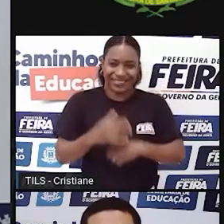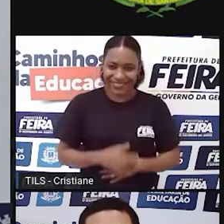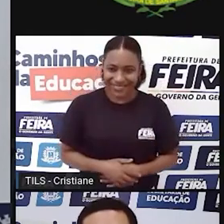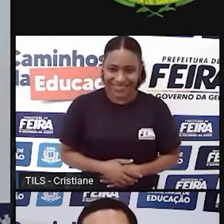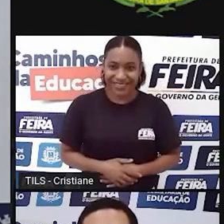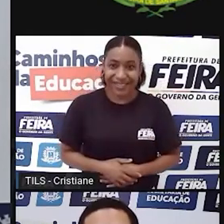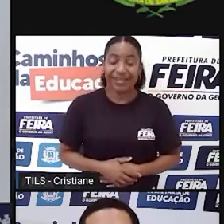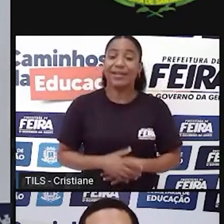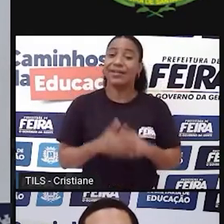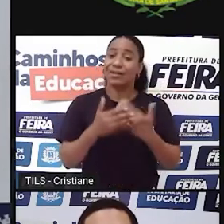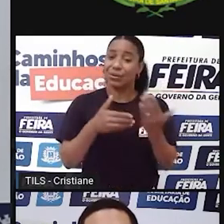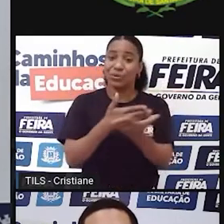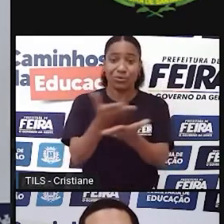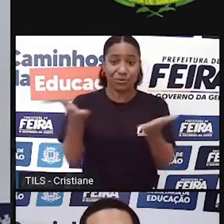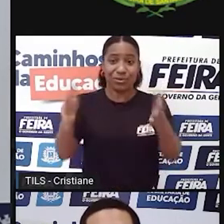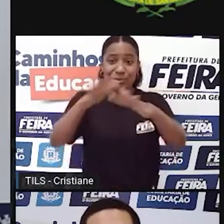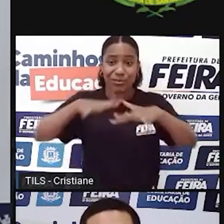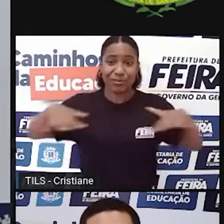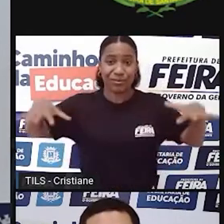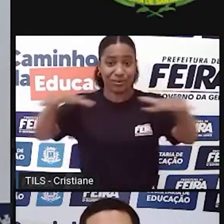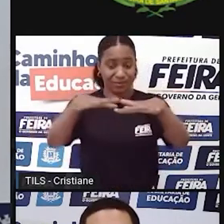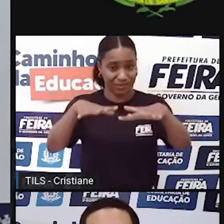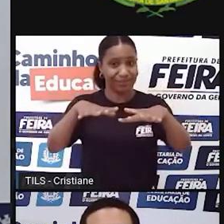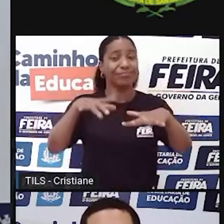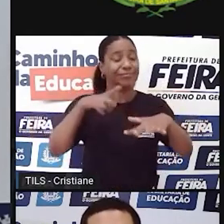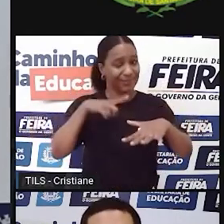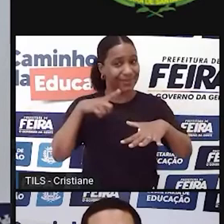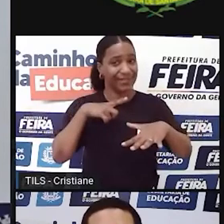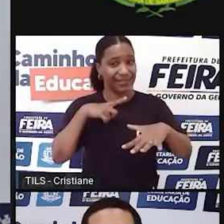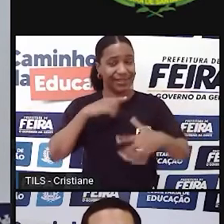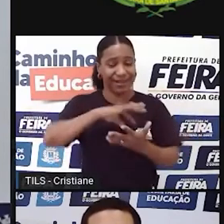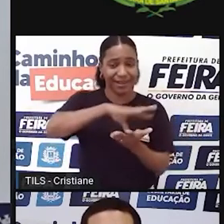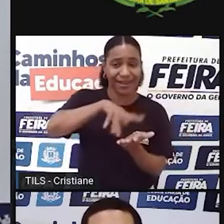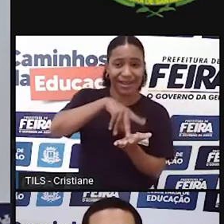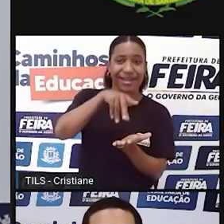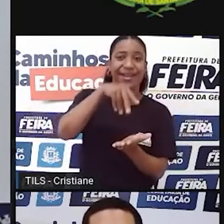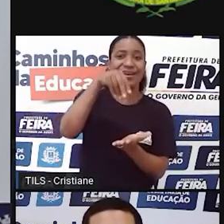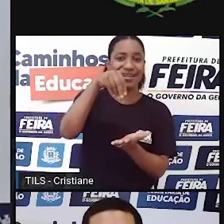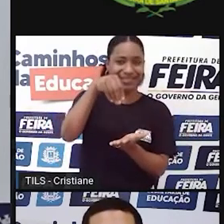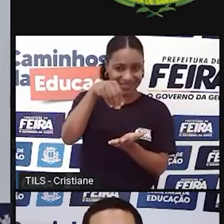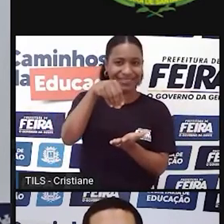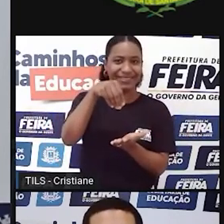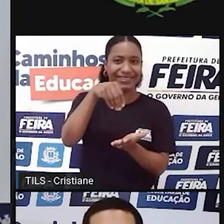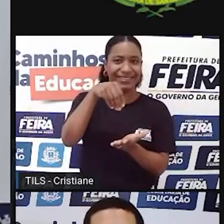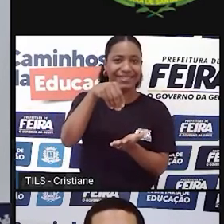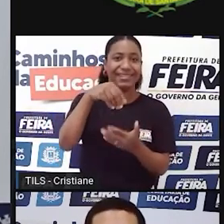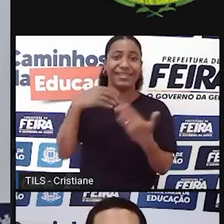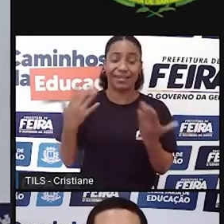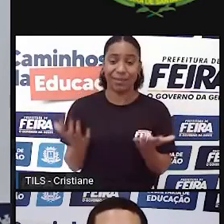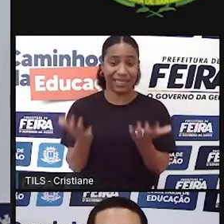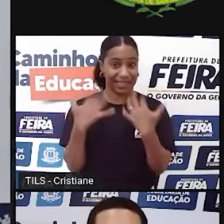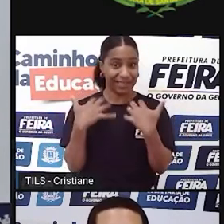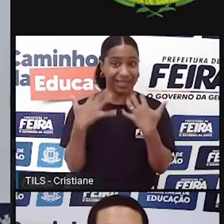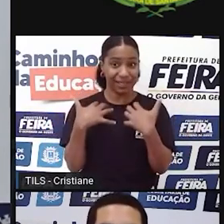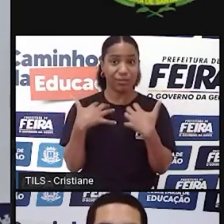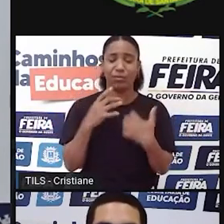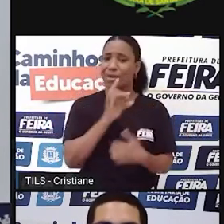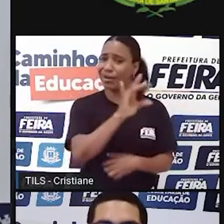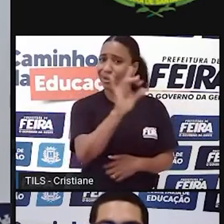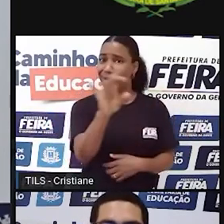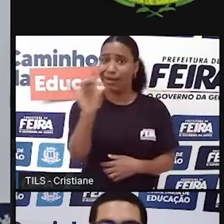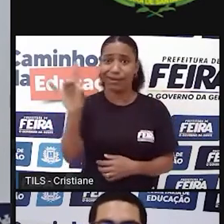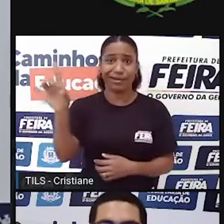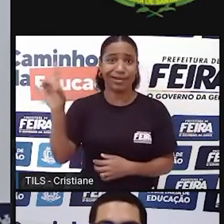seres humanos, temos esse viés artístico, embora não ainda despertado, né? E olha a importância